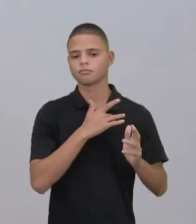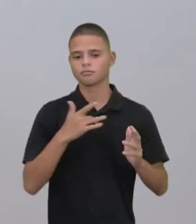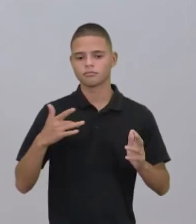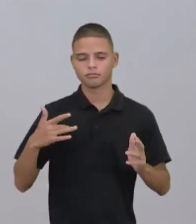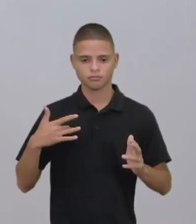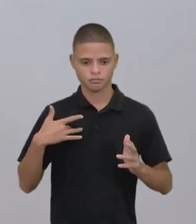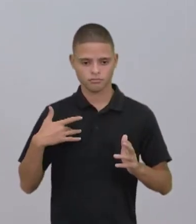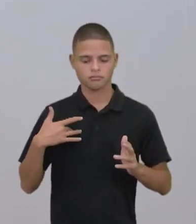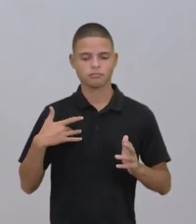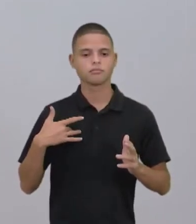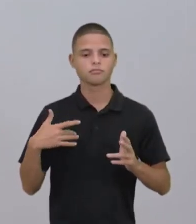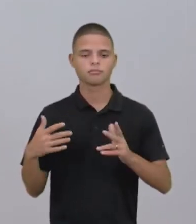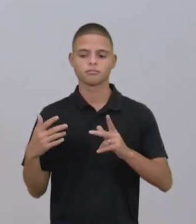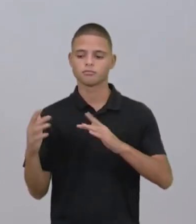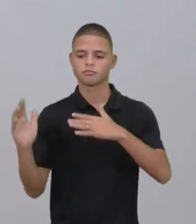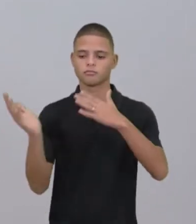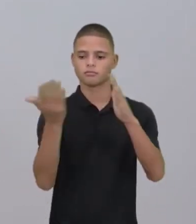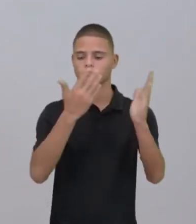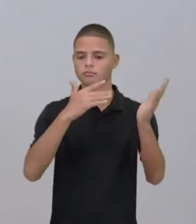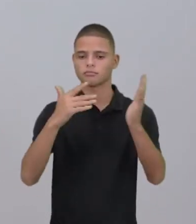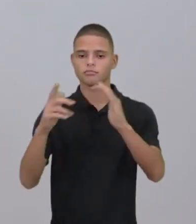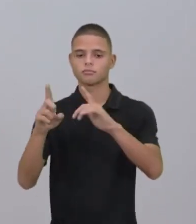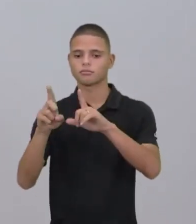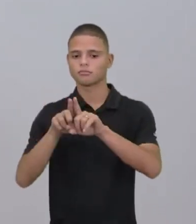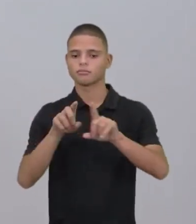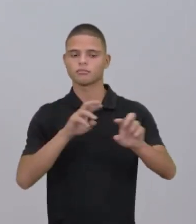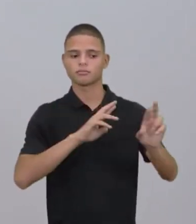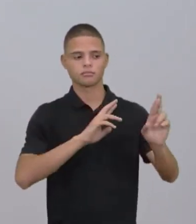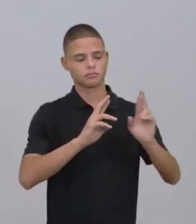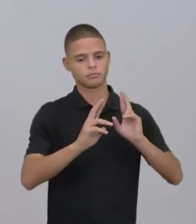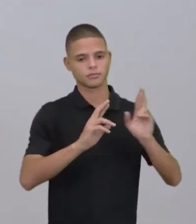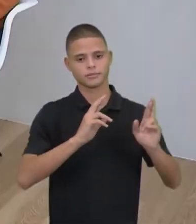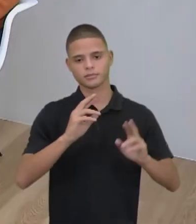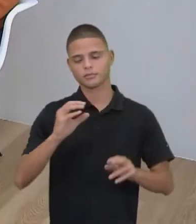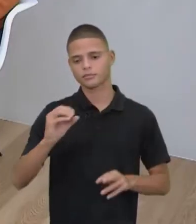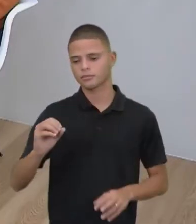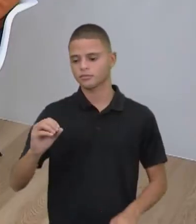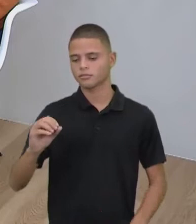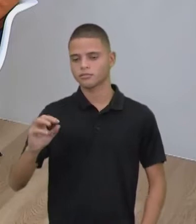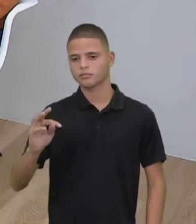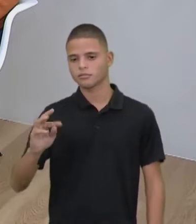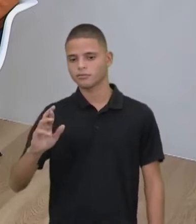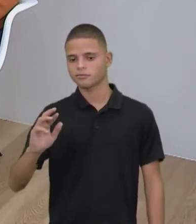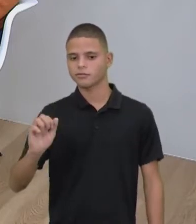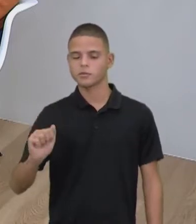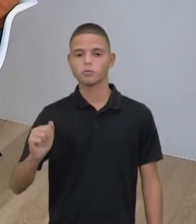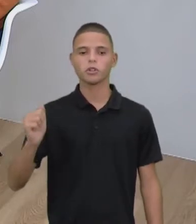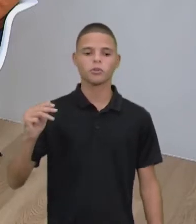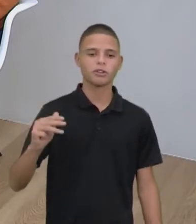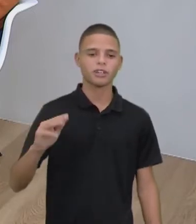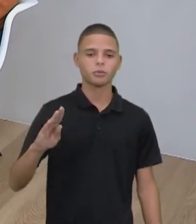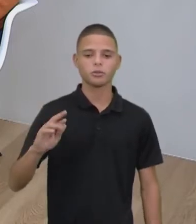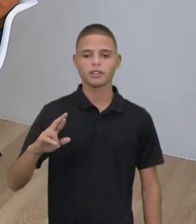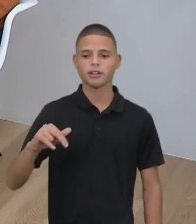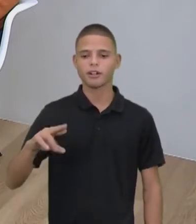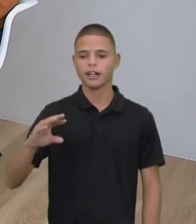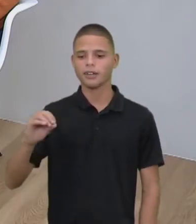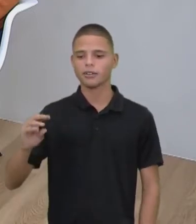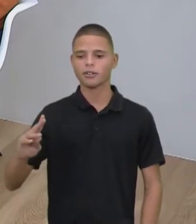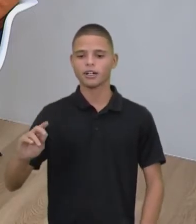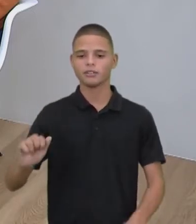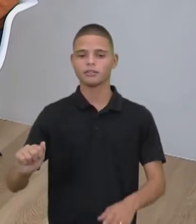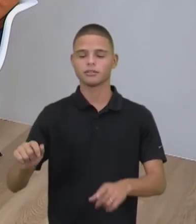as questões também das ações antrópicas, né? Então, como nós, seres humanos, a gente também